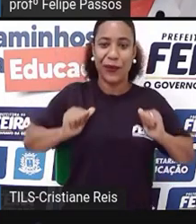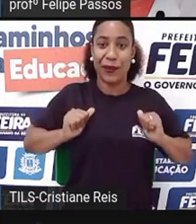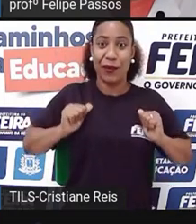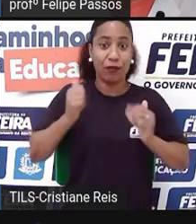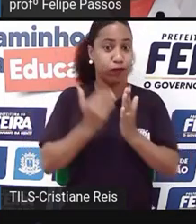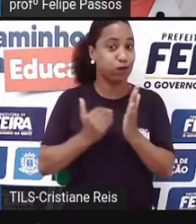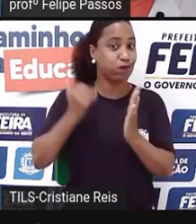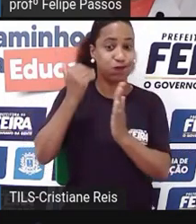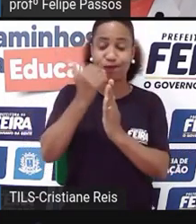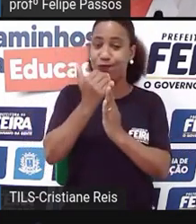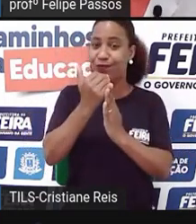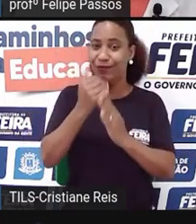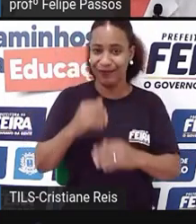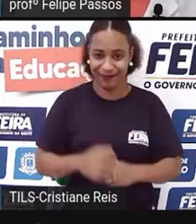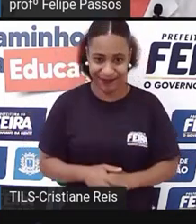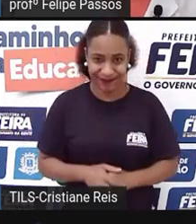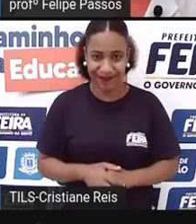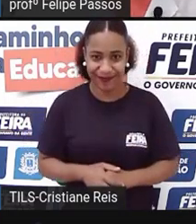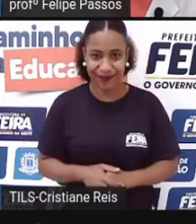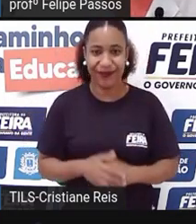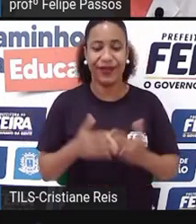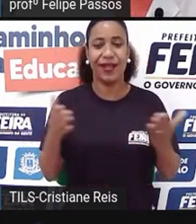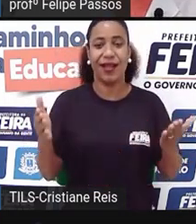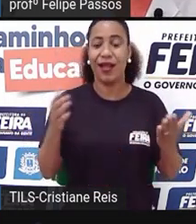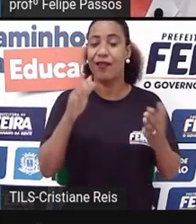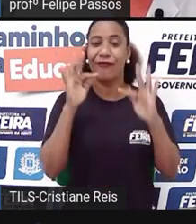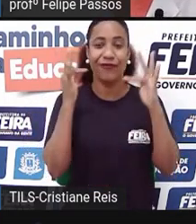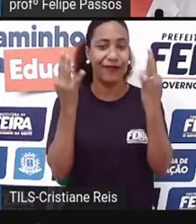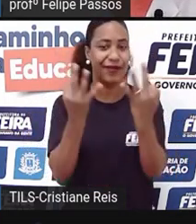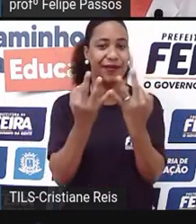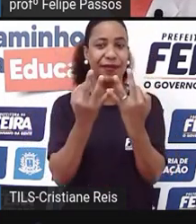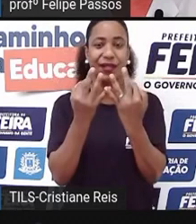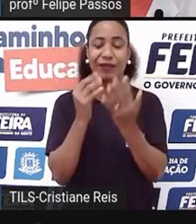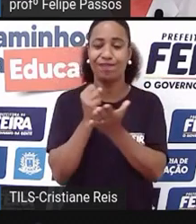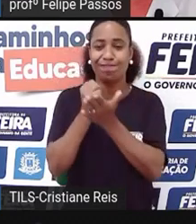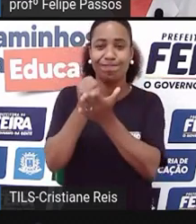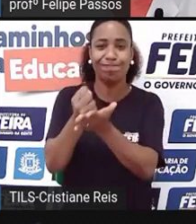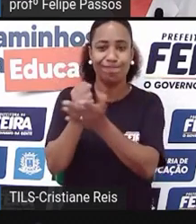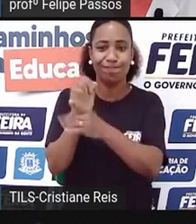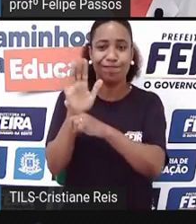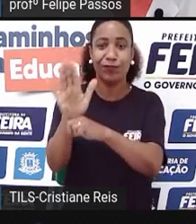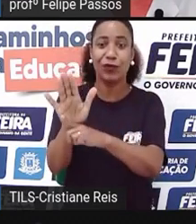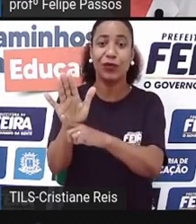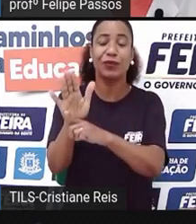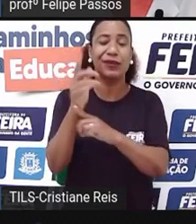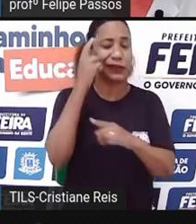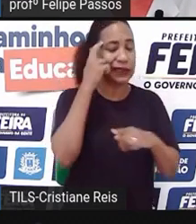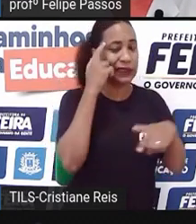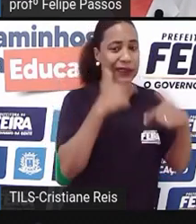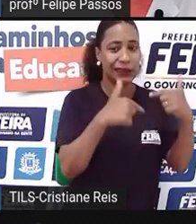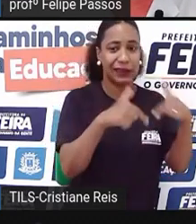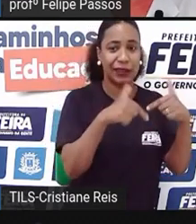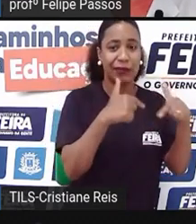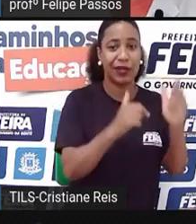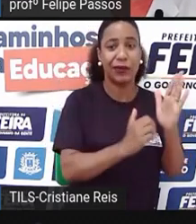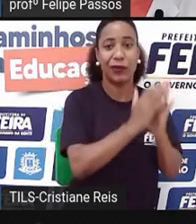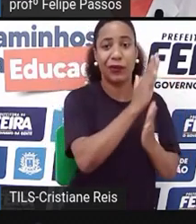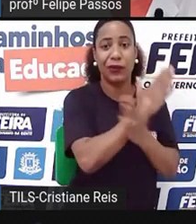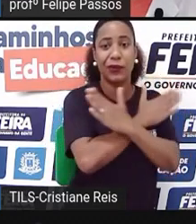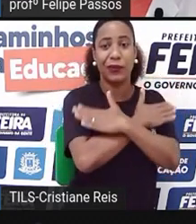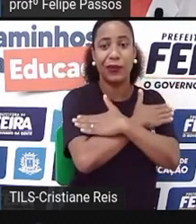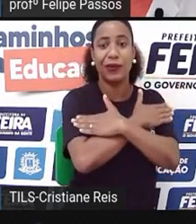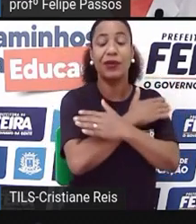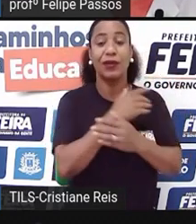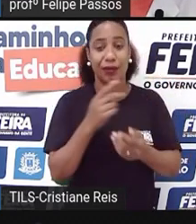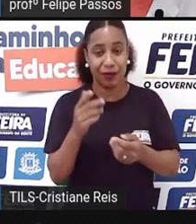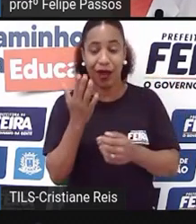posto de trabalho e as famílias precisando ser sustentadas, foram essas principais atividades que cresceram.